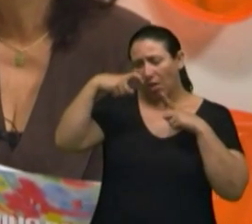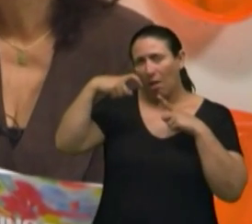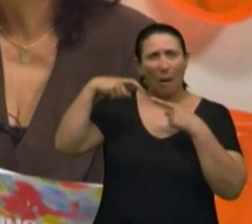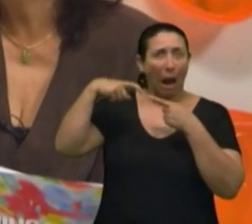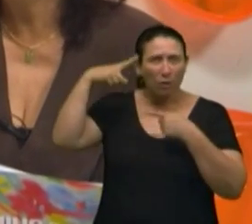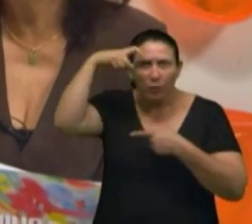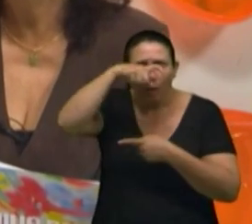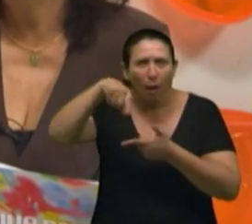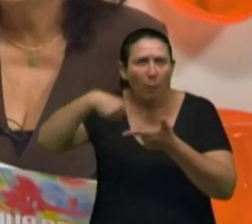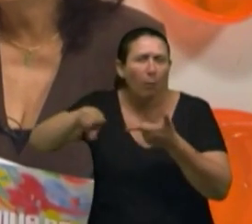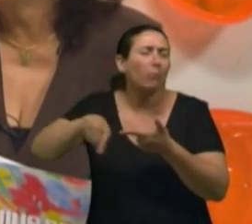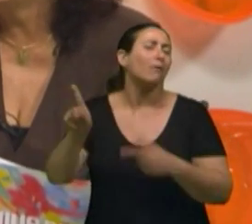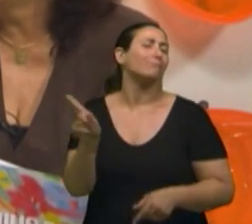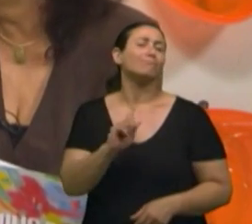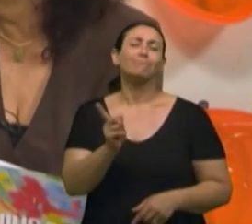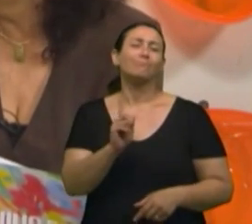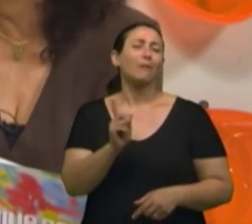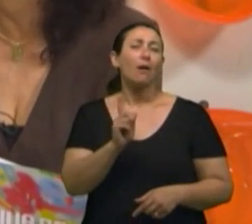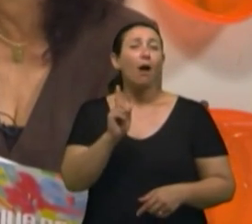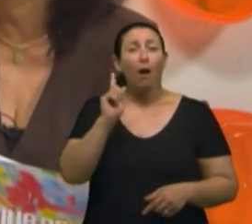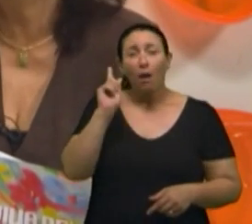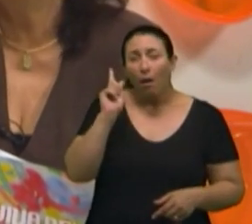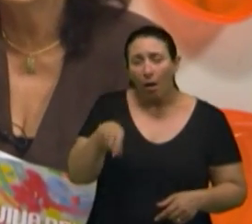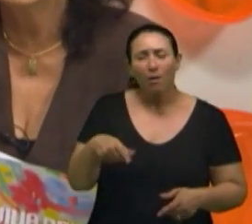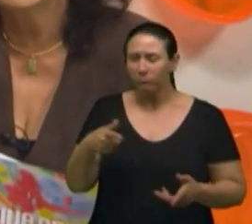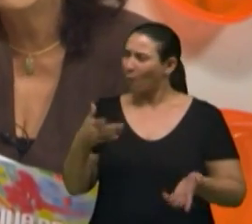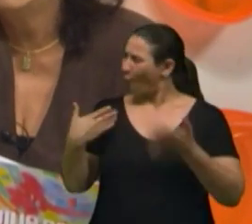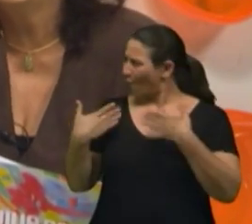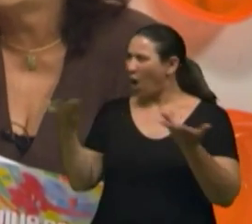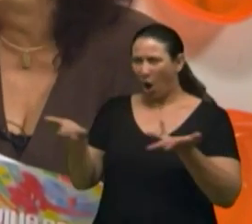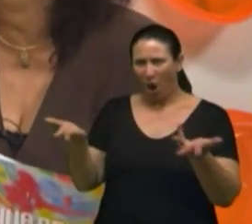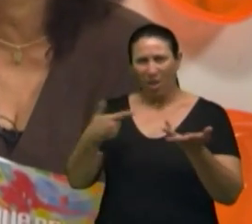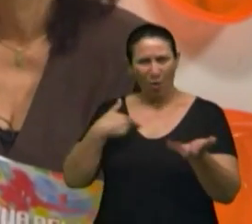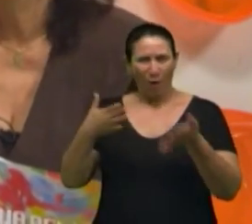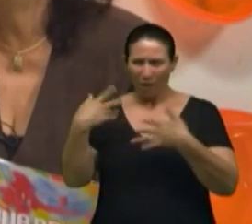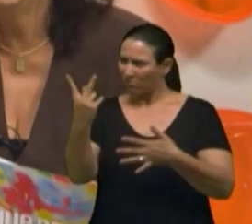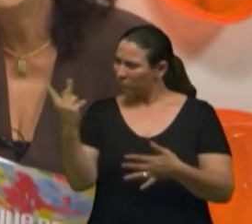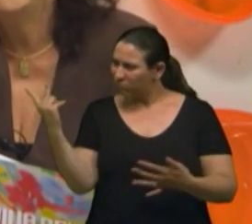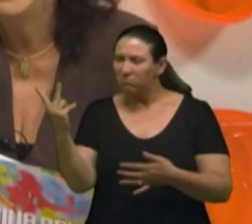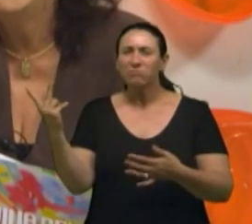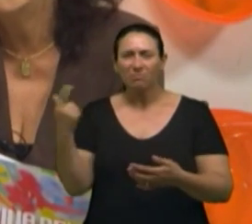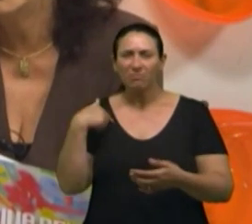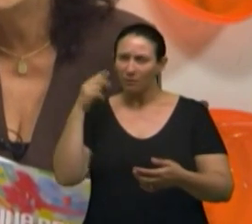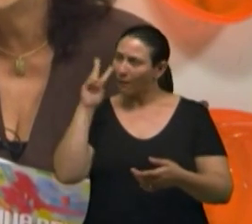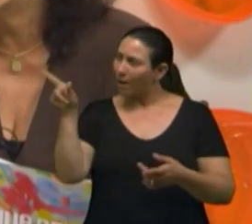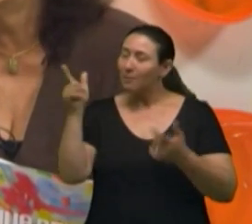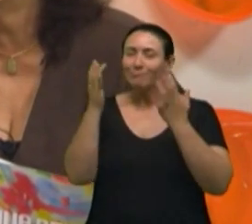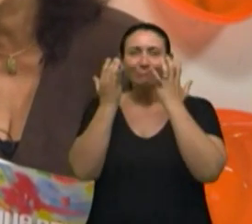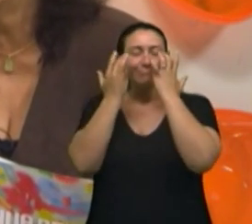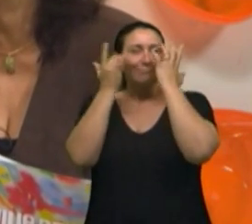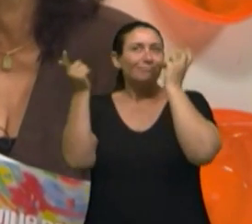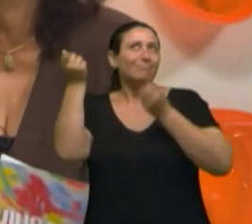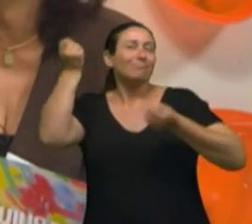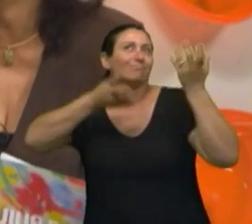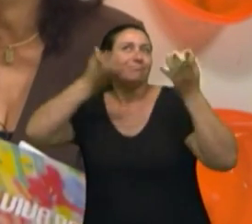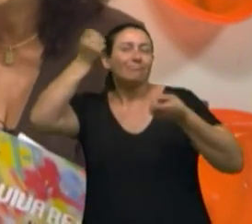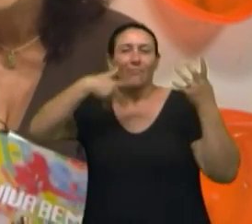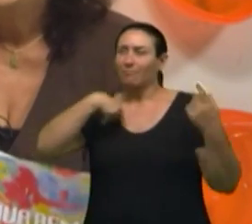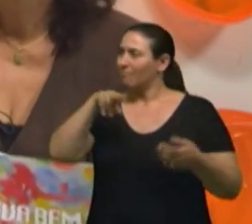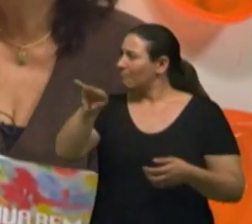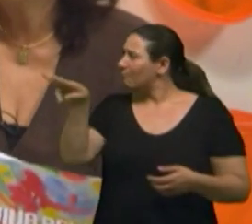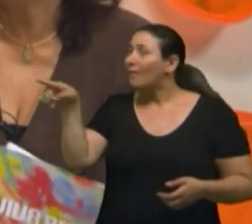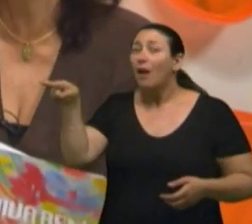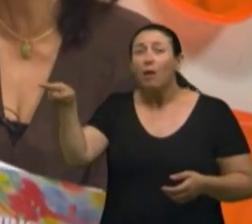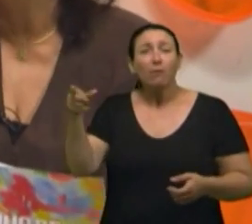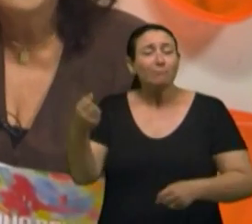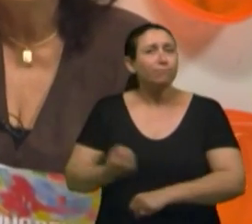dificuldade. E o que a gente nota, até conversando com vocês aqui, eu que estou ao vivo e vendo o brilho nos olhos delas, que vocês não têm ideia,